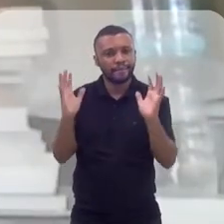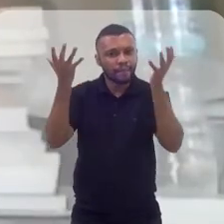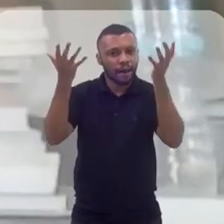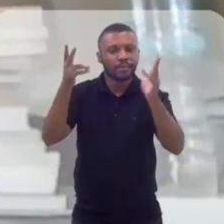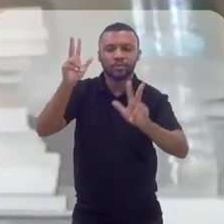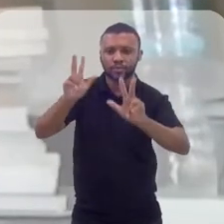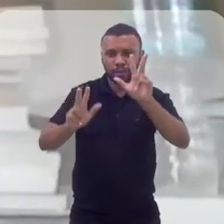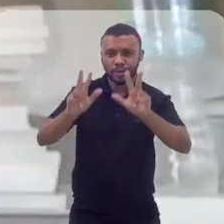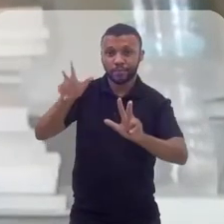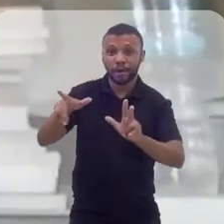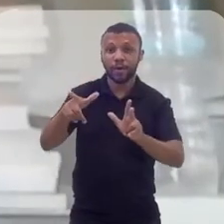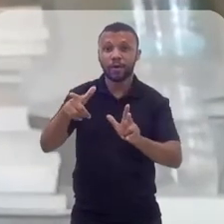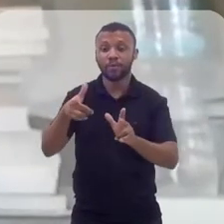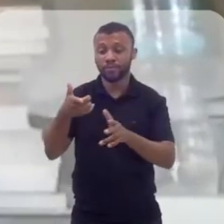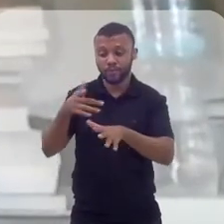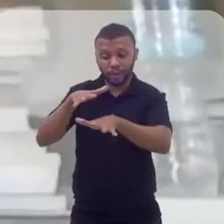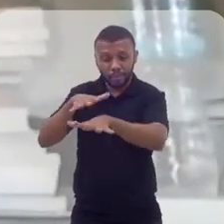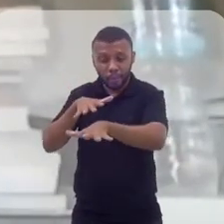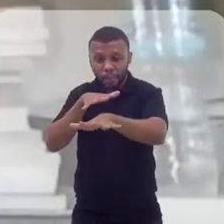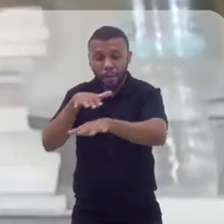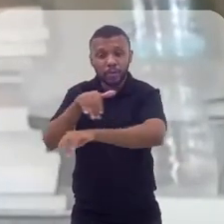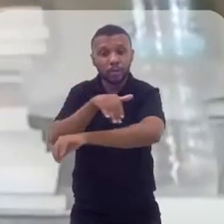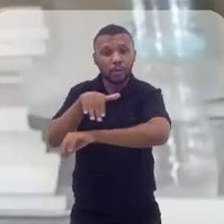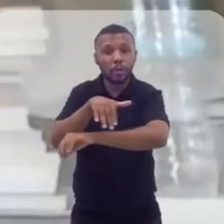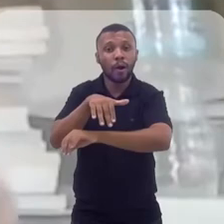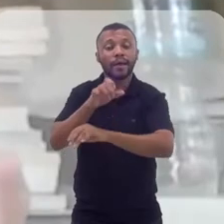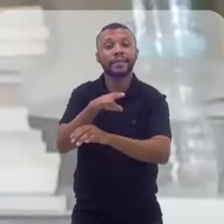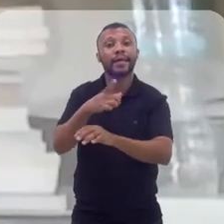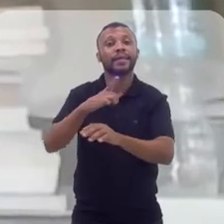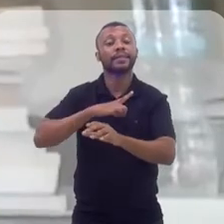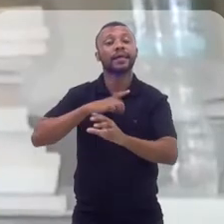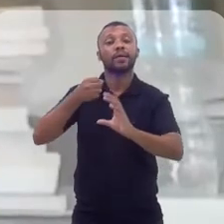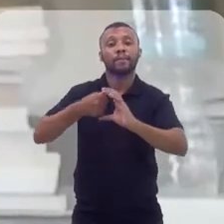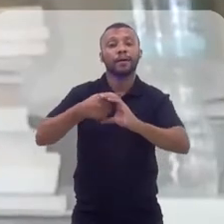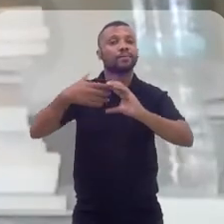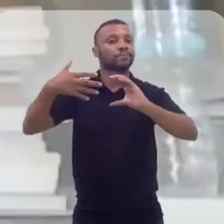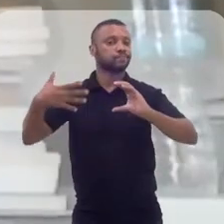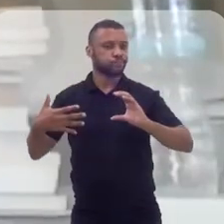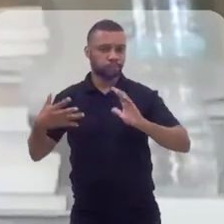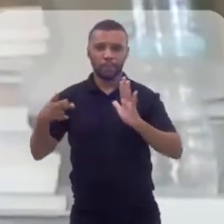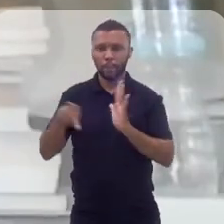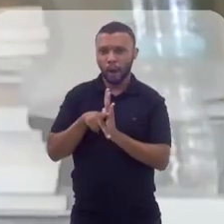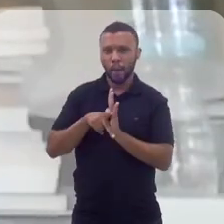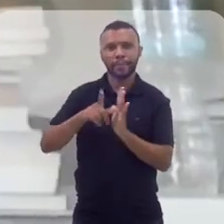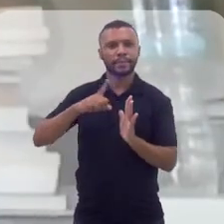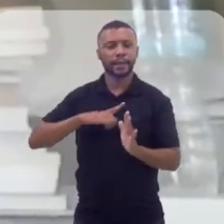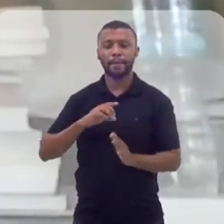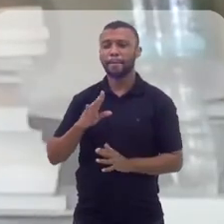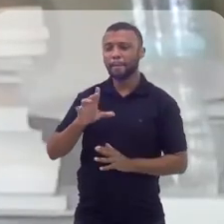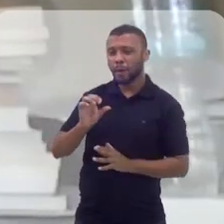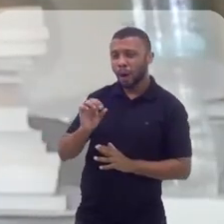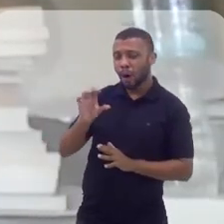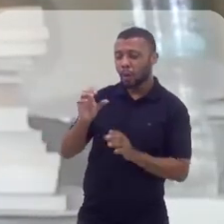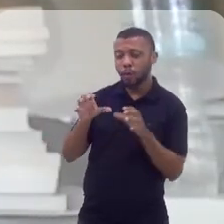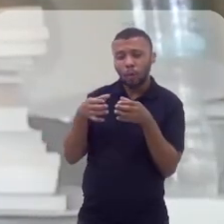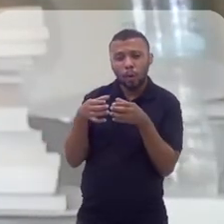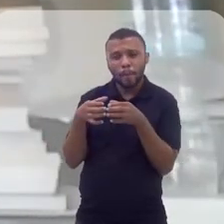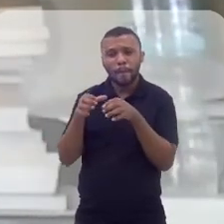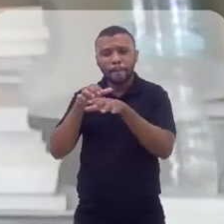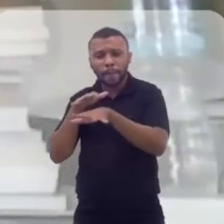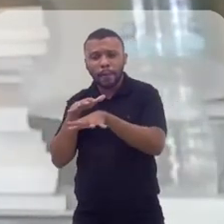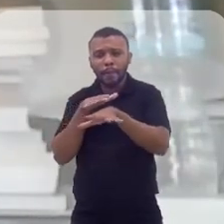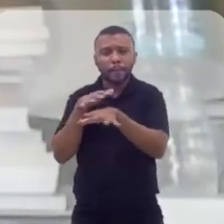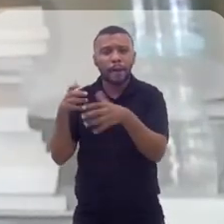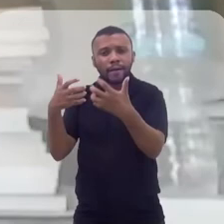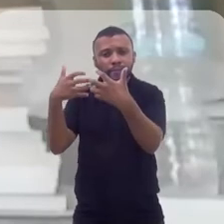o carnaval de rua tem características próprias, tem os sistemas colaborativos que são super eficazes, que são os blocos, que funcionam muito